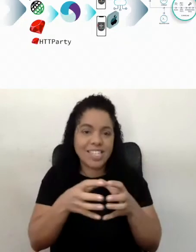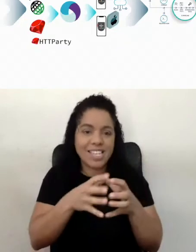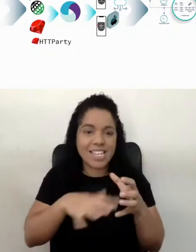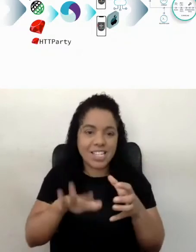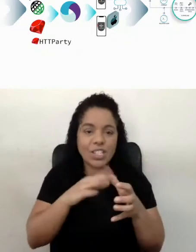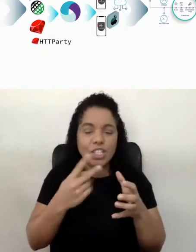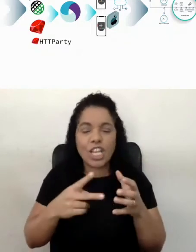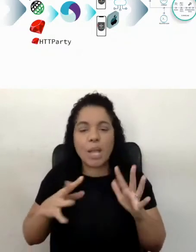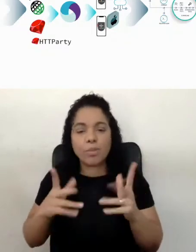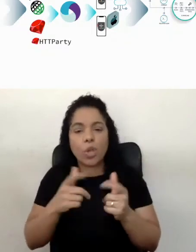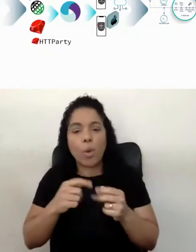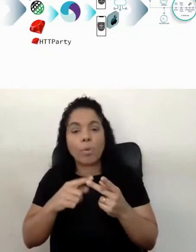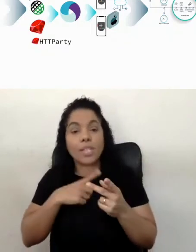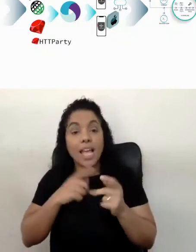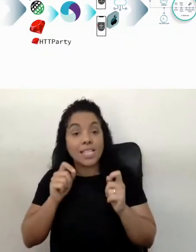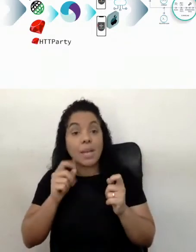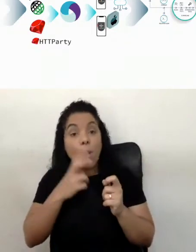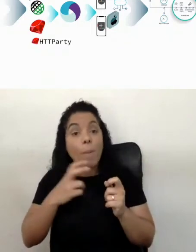a cultura da qualidade, de fato,